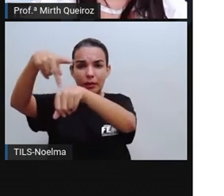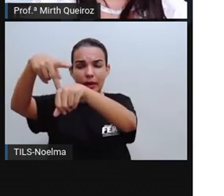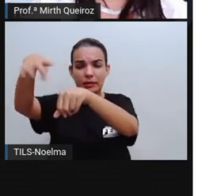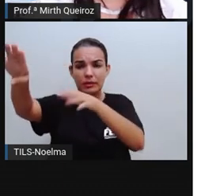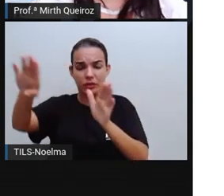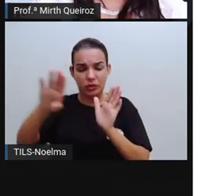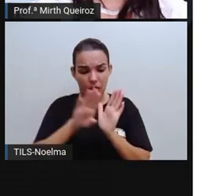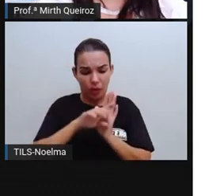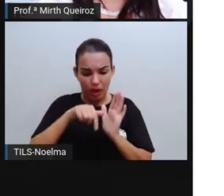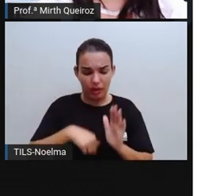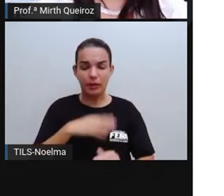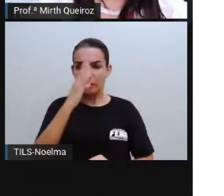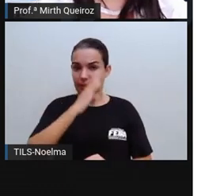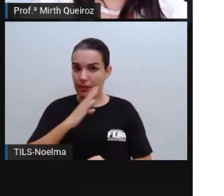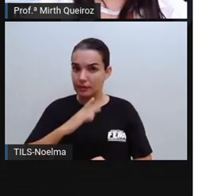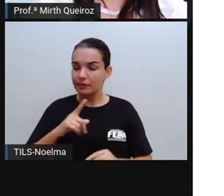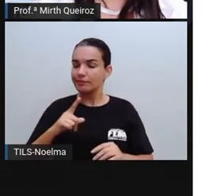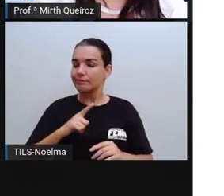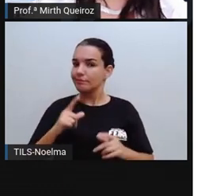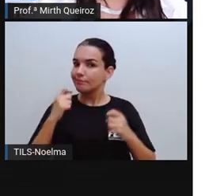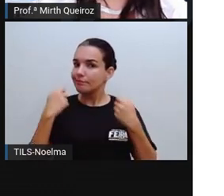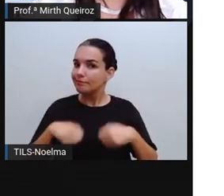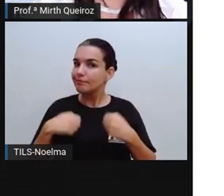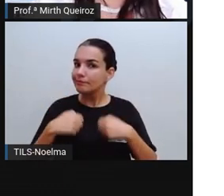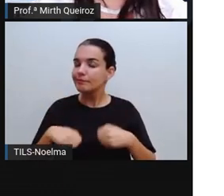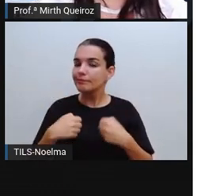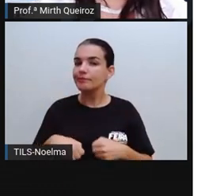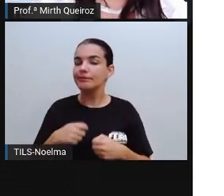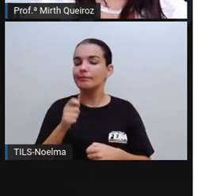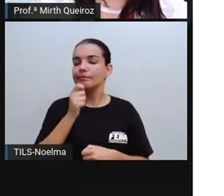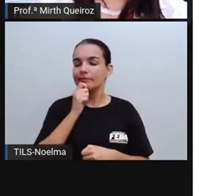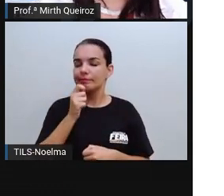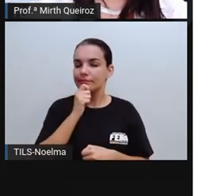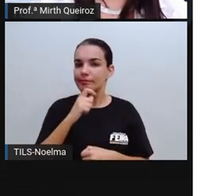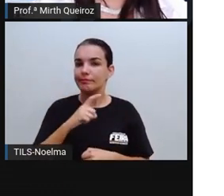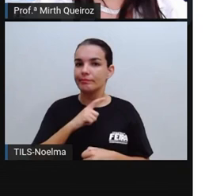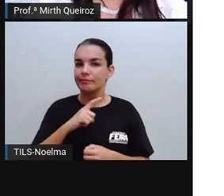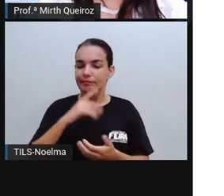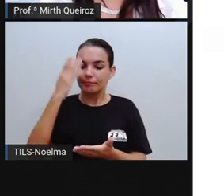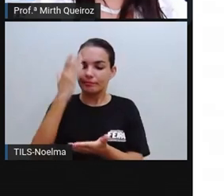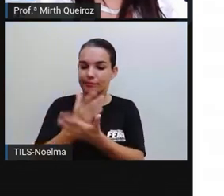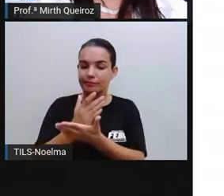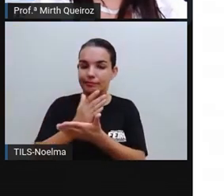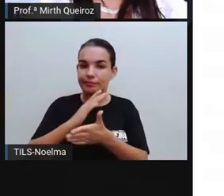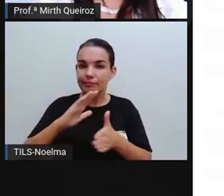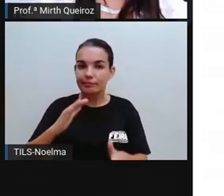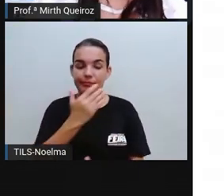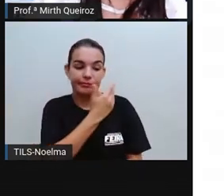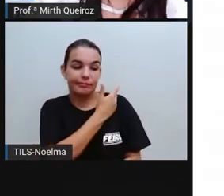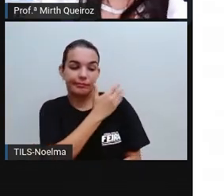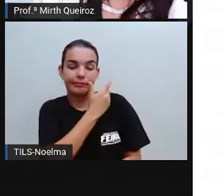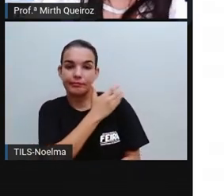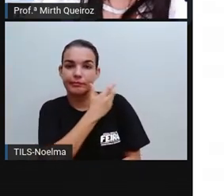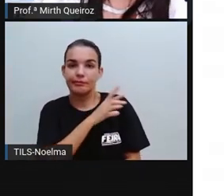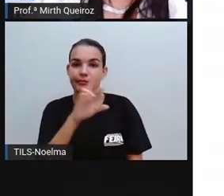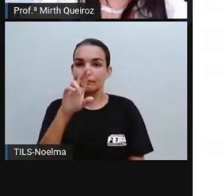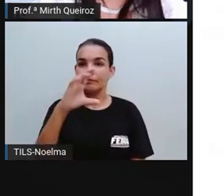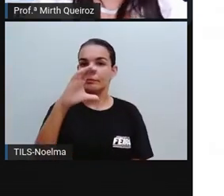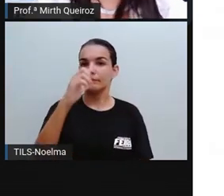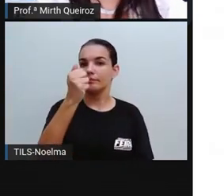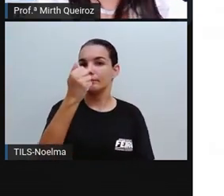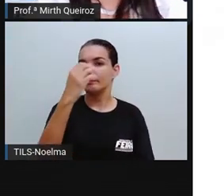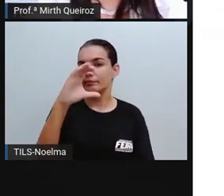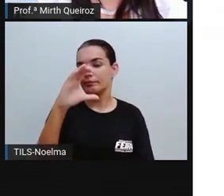esse racismo estrutural, né? E que a gente precisa romper com ele. Como que a gente rompe com o racismo? Como a gente